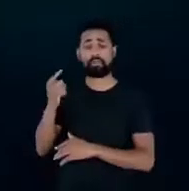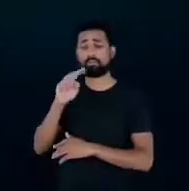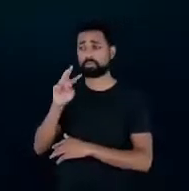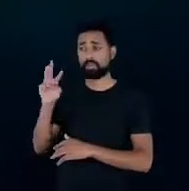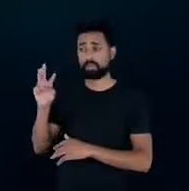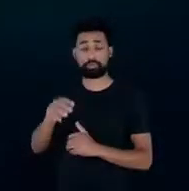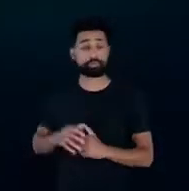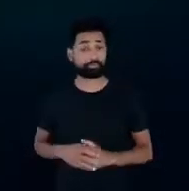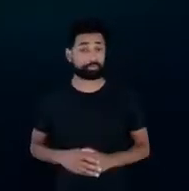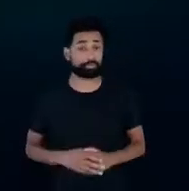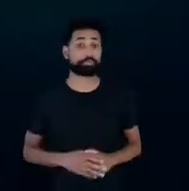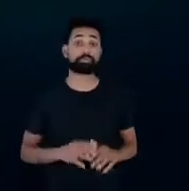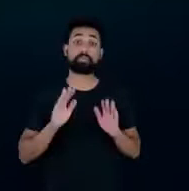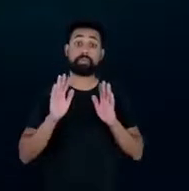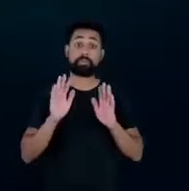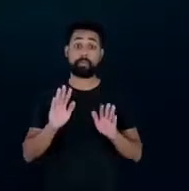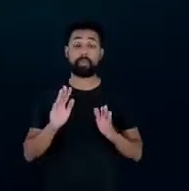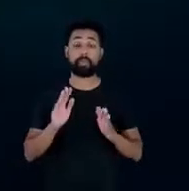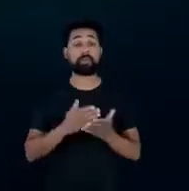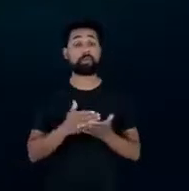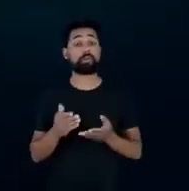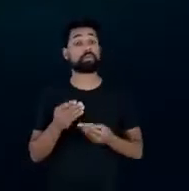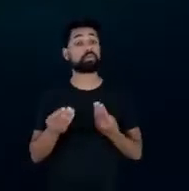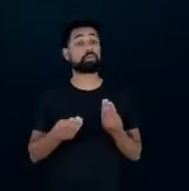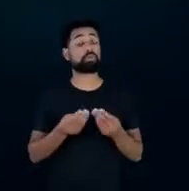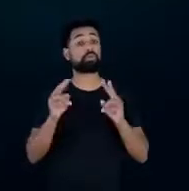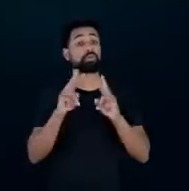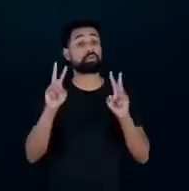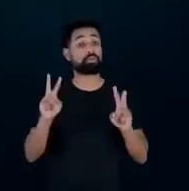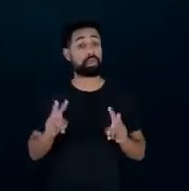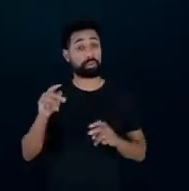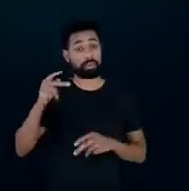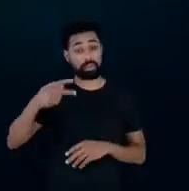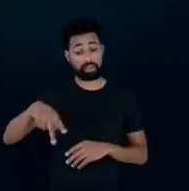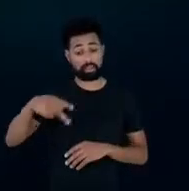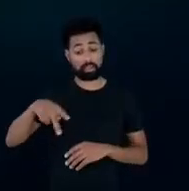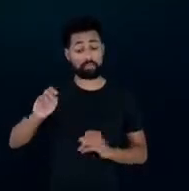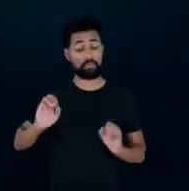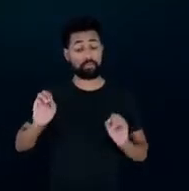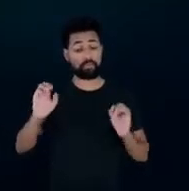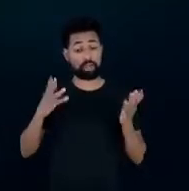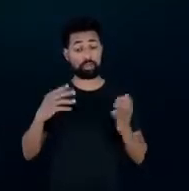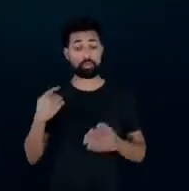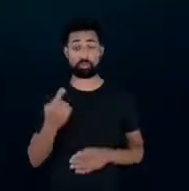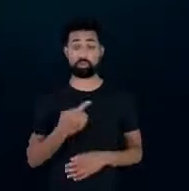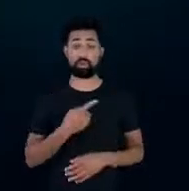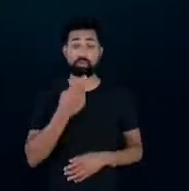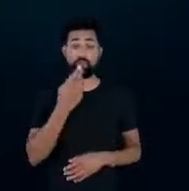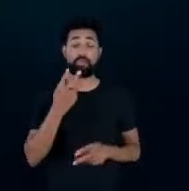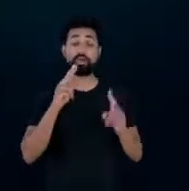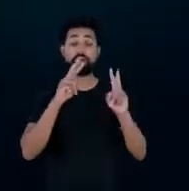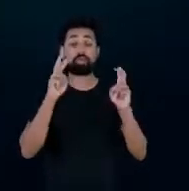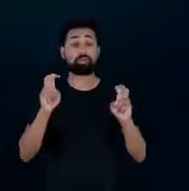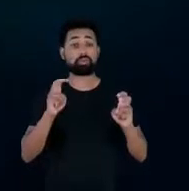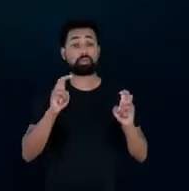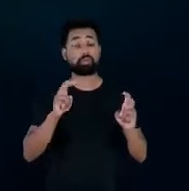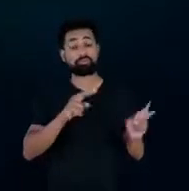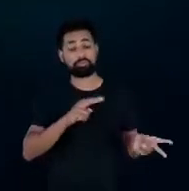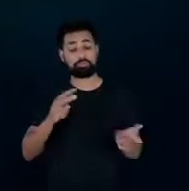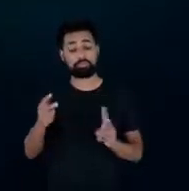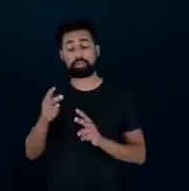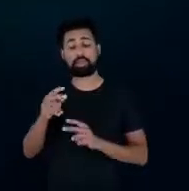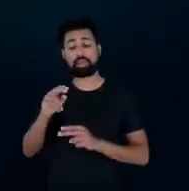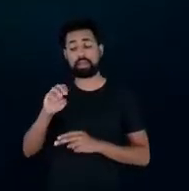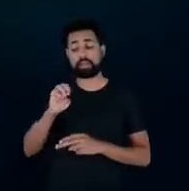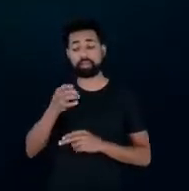Mas, vamos começar então no tema aqui do evento. E, quando a gente fala em transição energética, a gente tem um